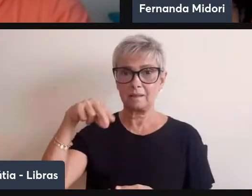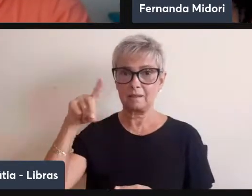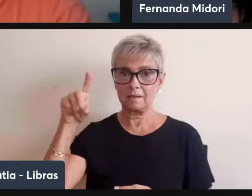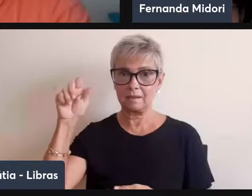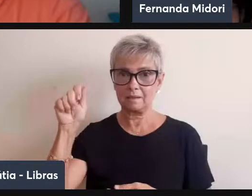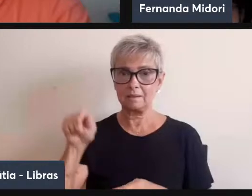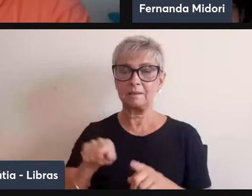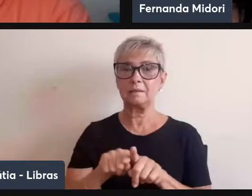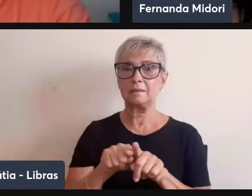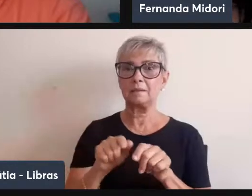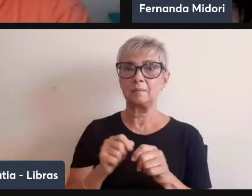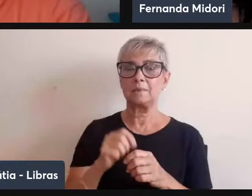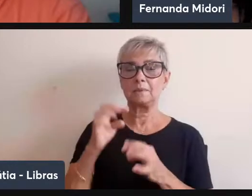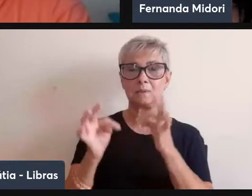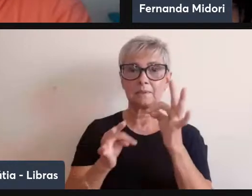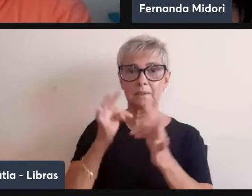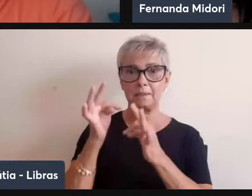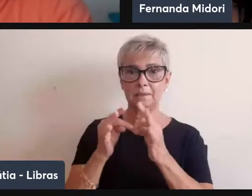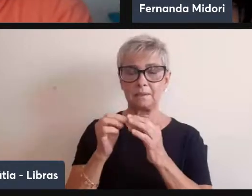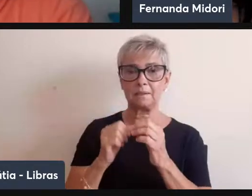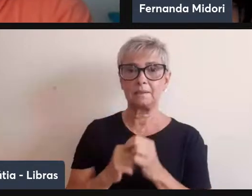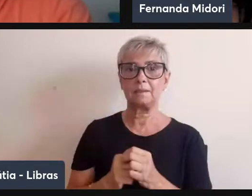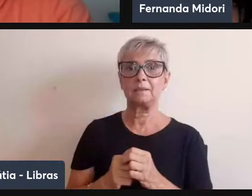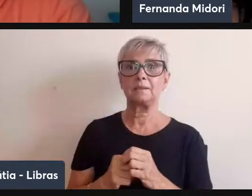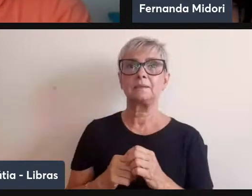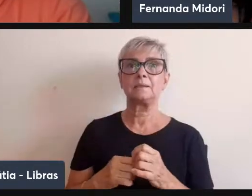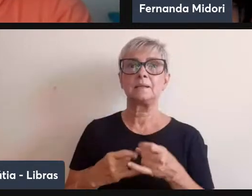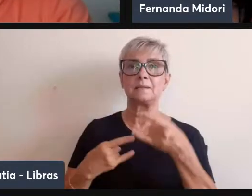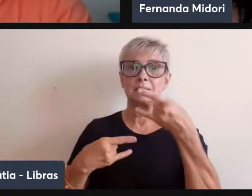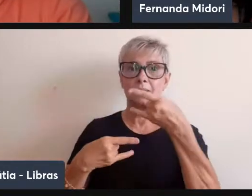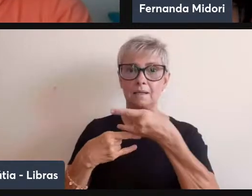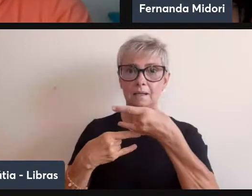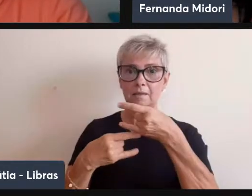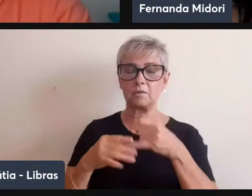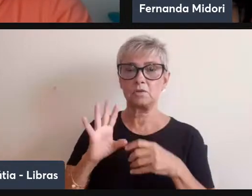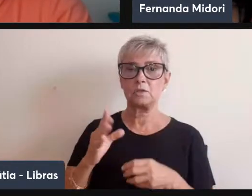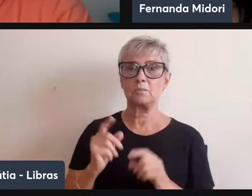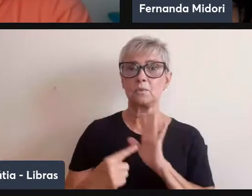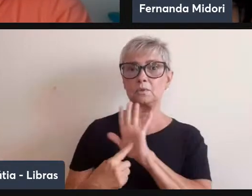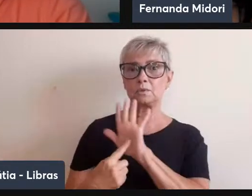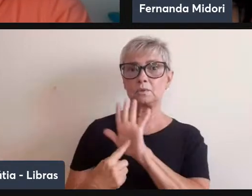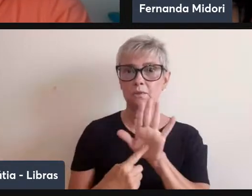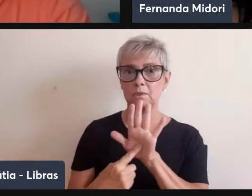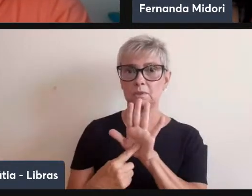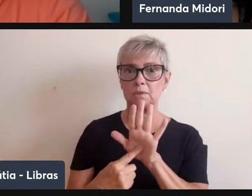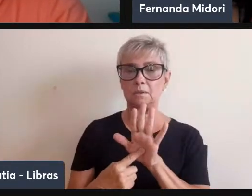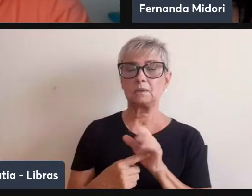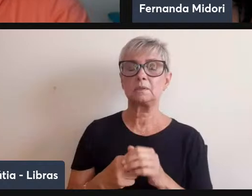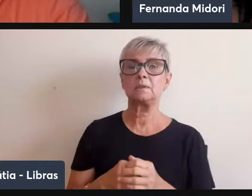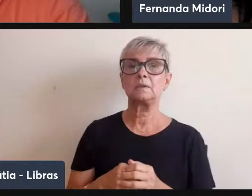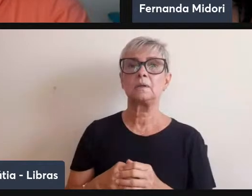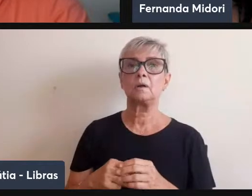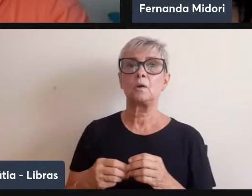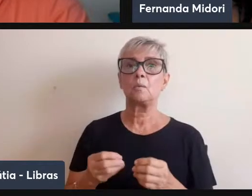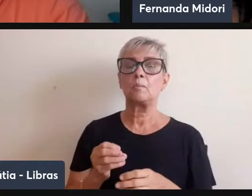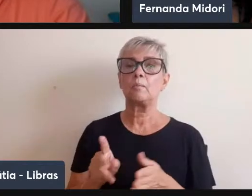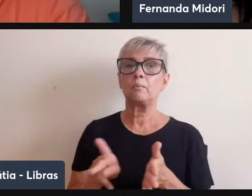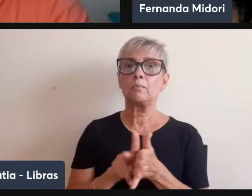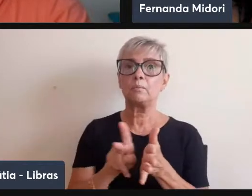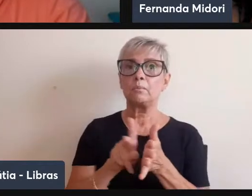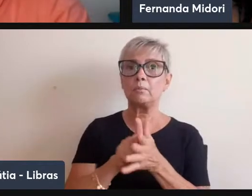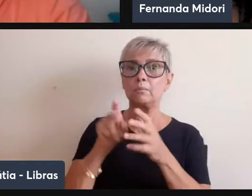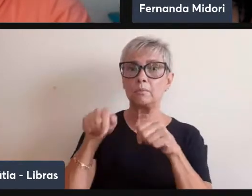dessas lives que estão sendo transmitidas pelo canal oficial da Escola Guinhar no YouTube.